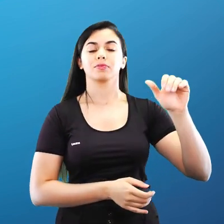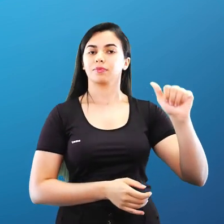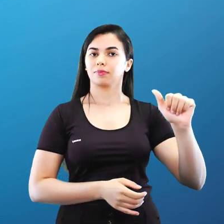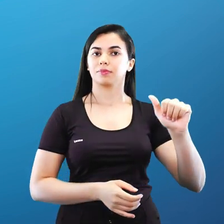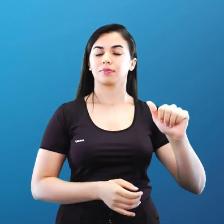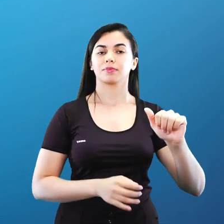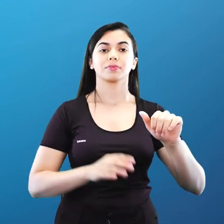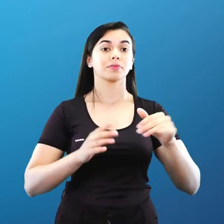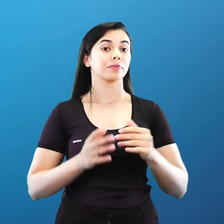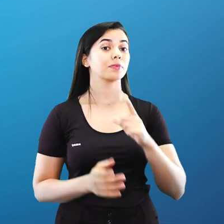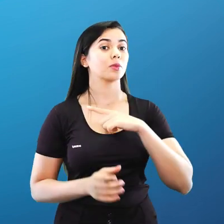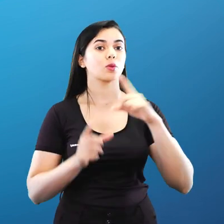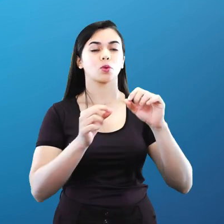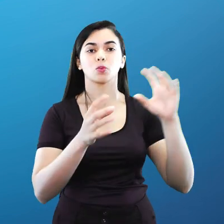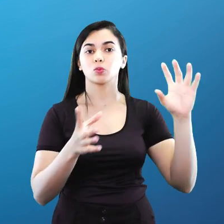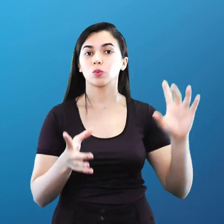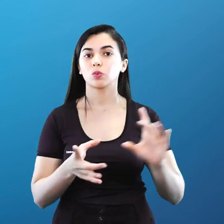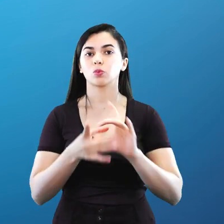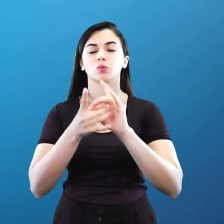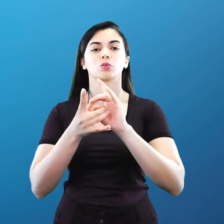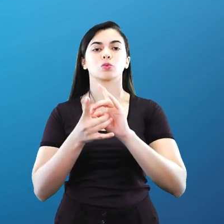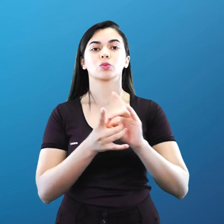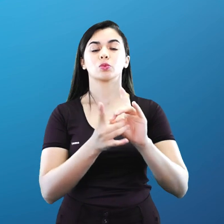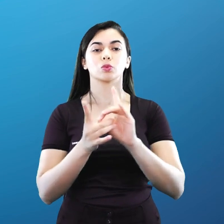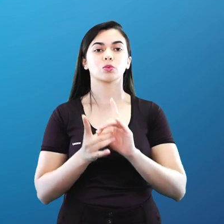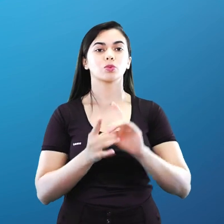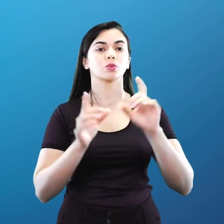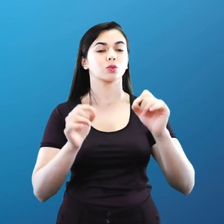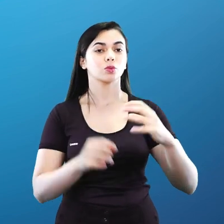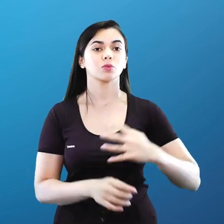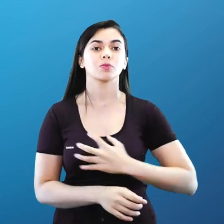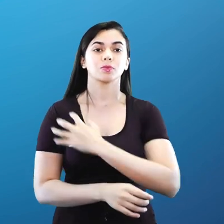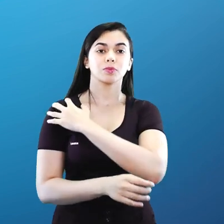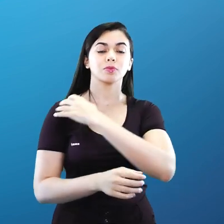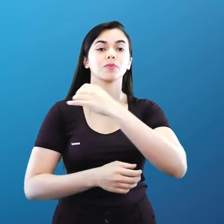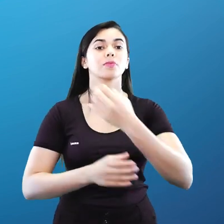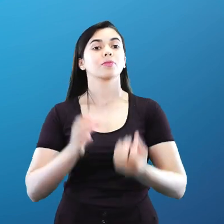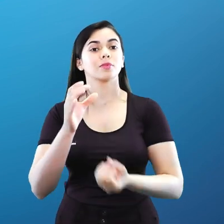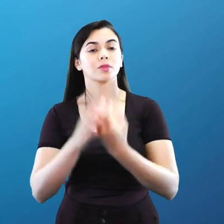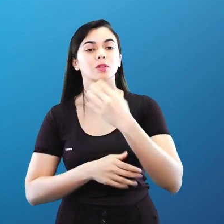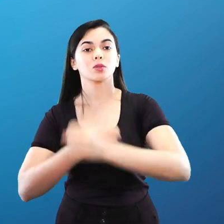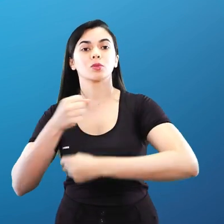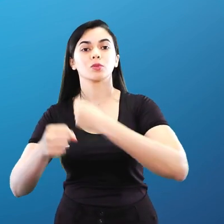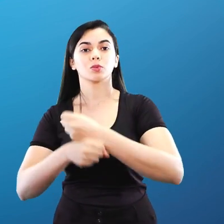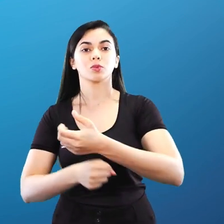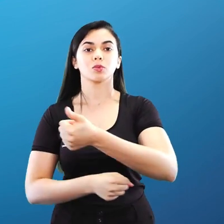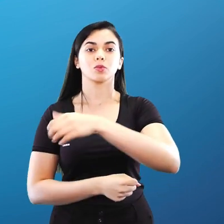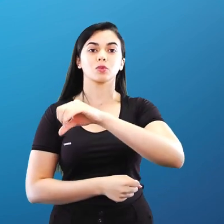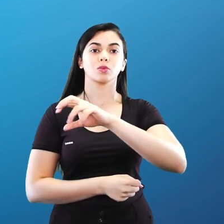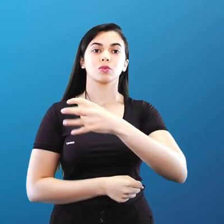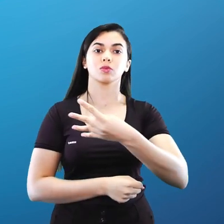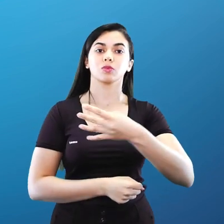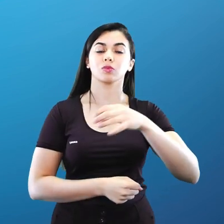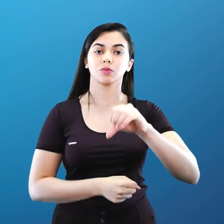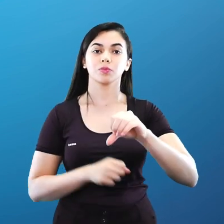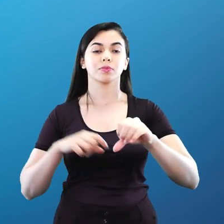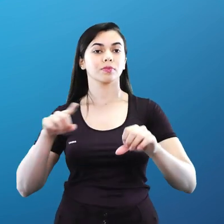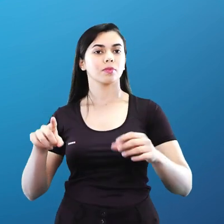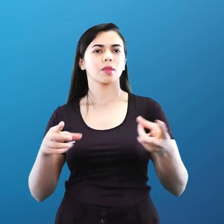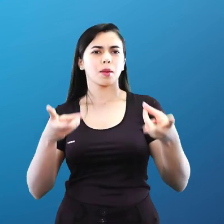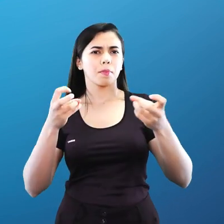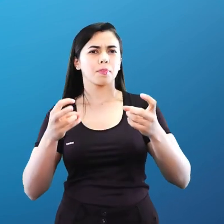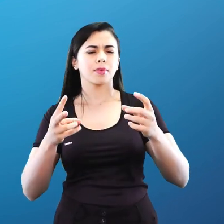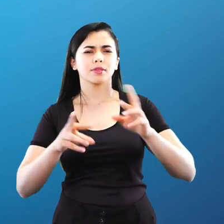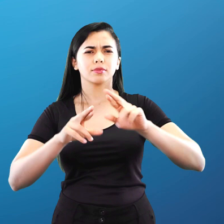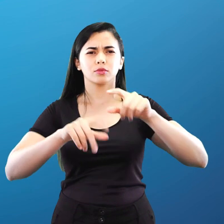inglês é NATO, é uma aliança militar criada em 49 pelos Estados Unidos. Perceba a diferença de tempo? Os Estados Unidos